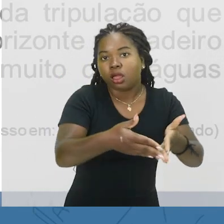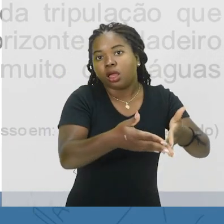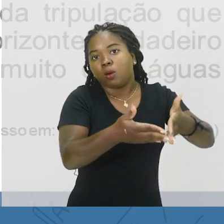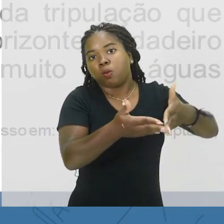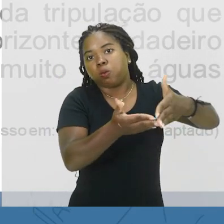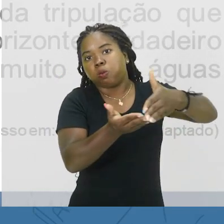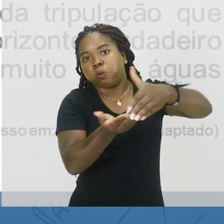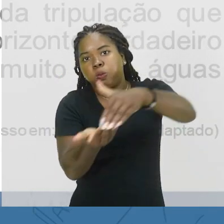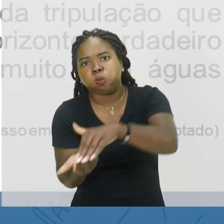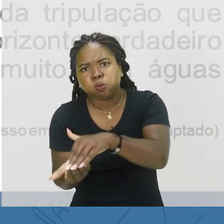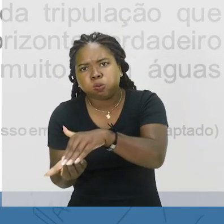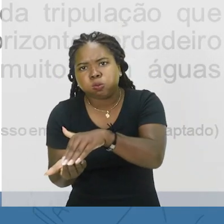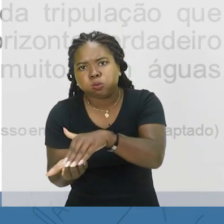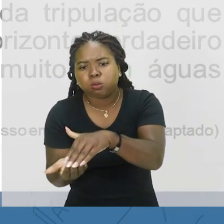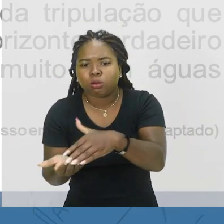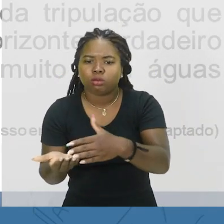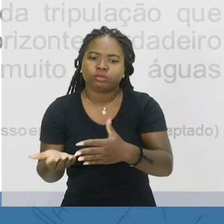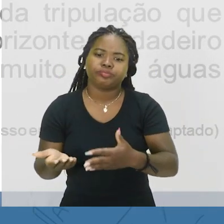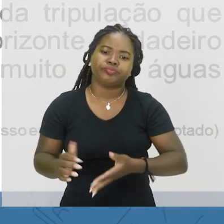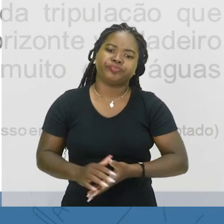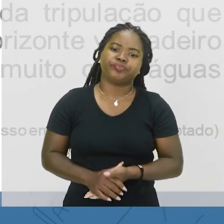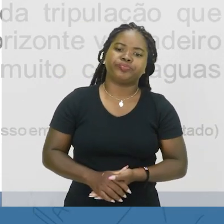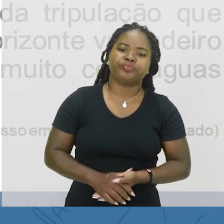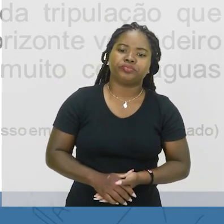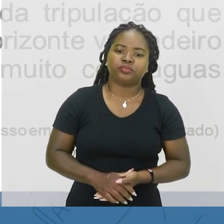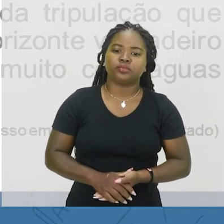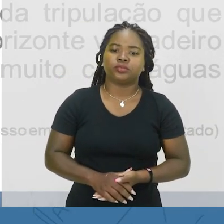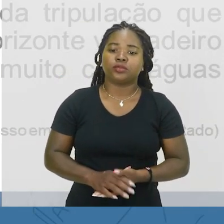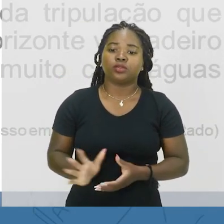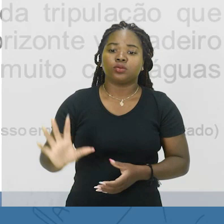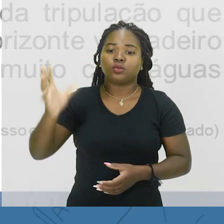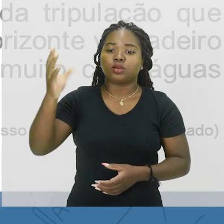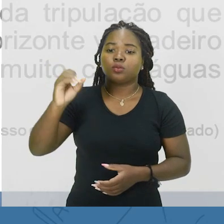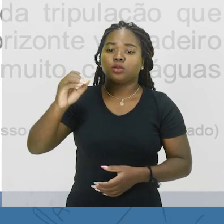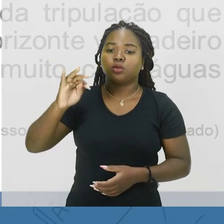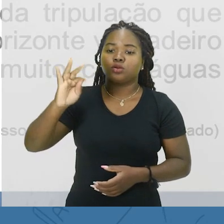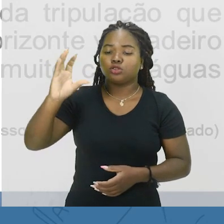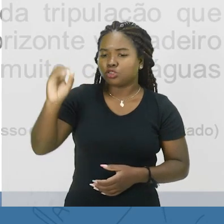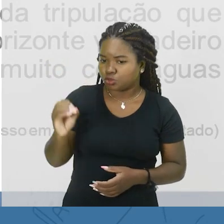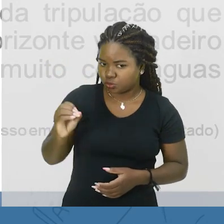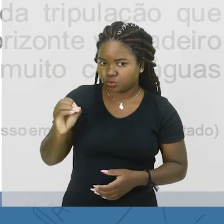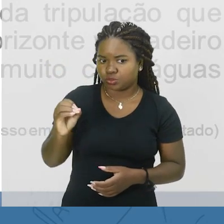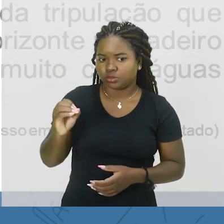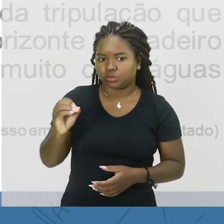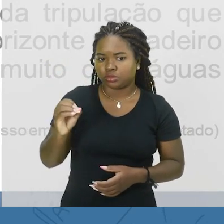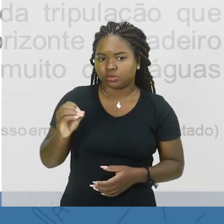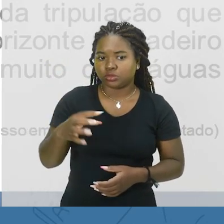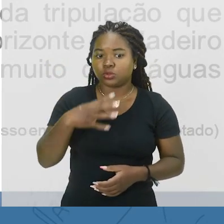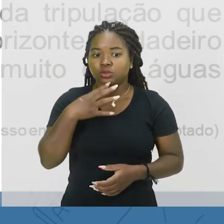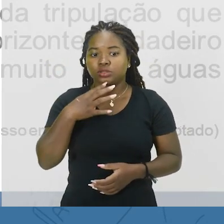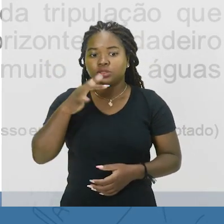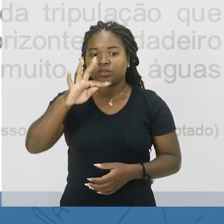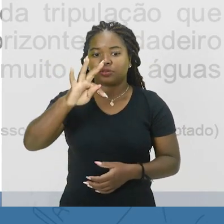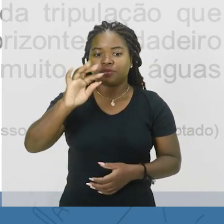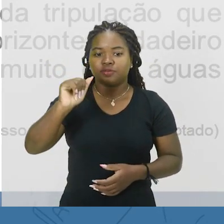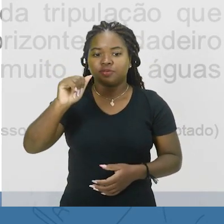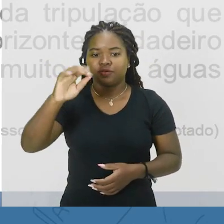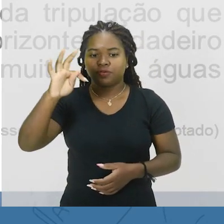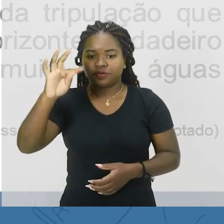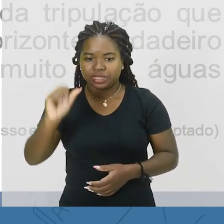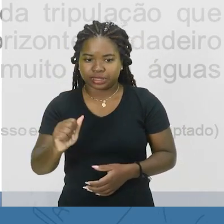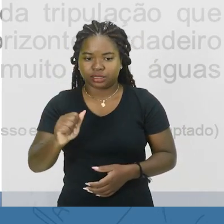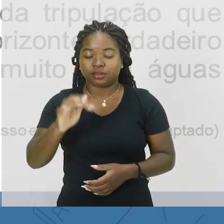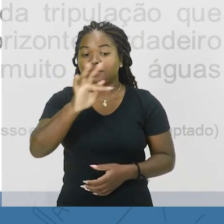pode fazer com que uma falsa parede de água apareça sobre o horizonte